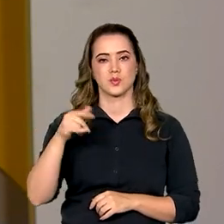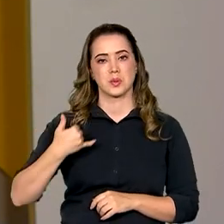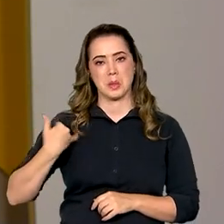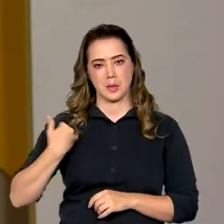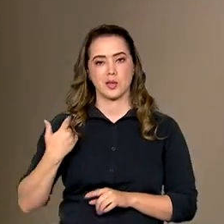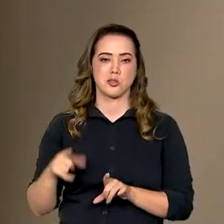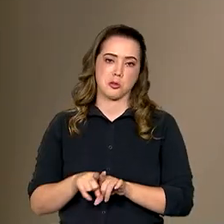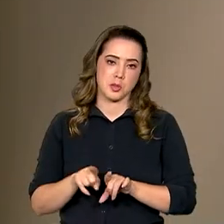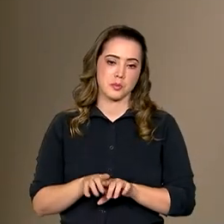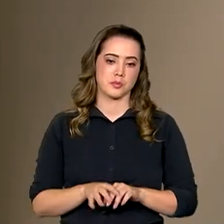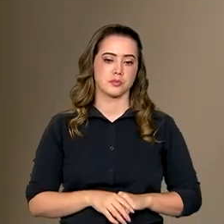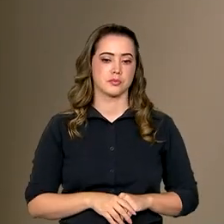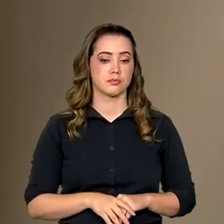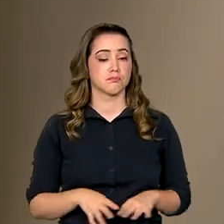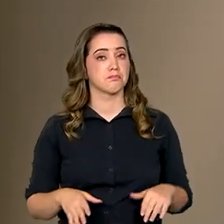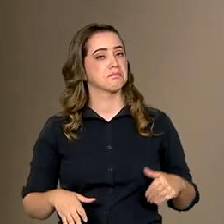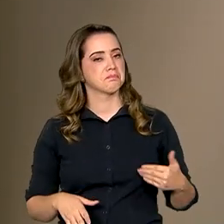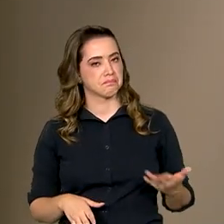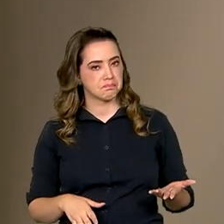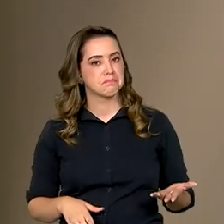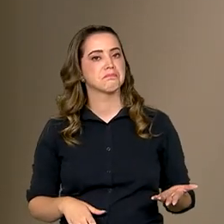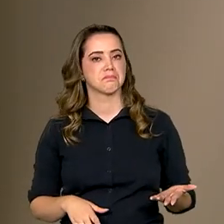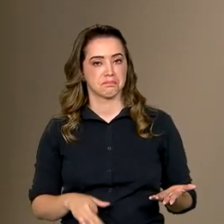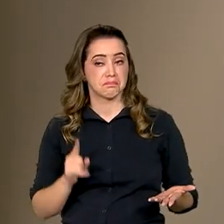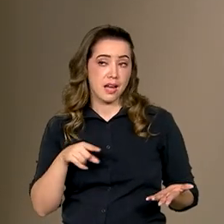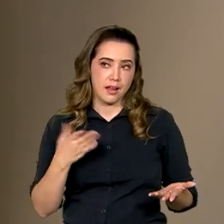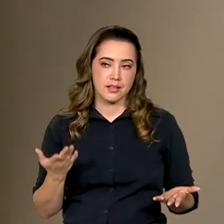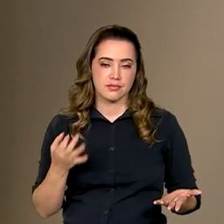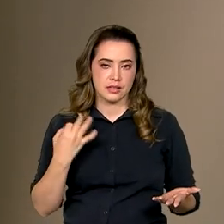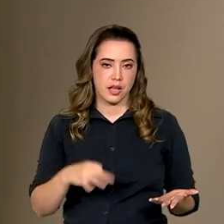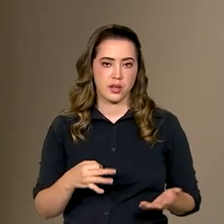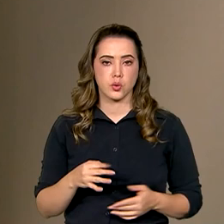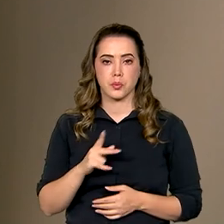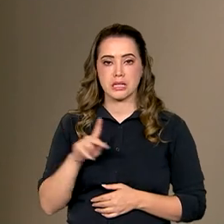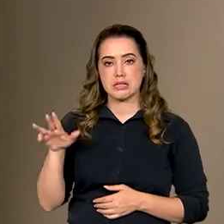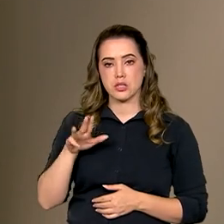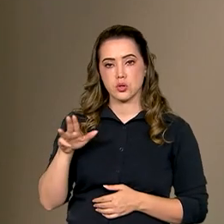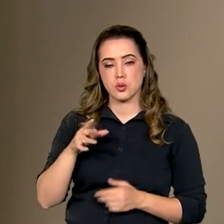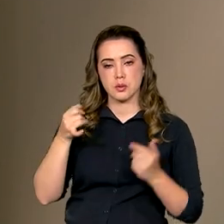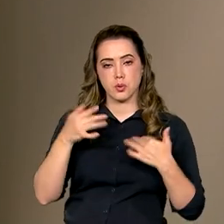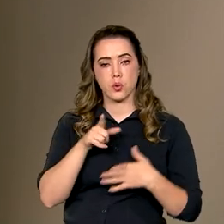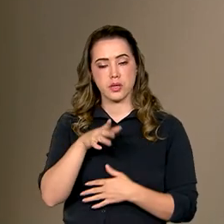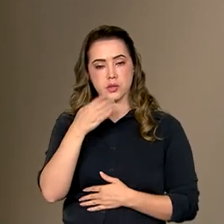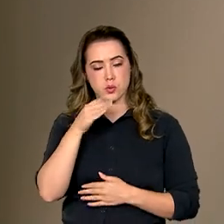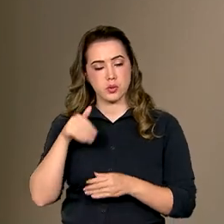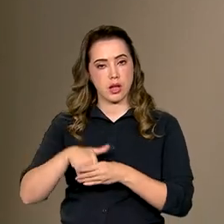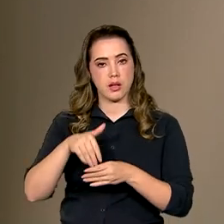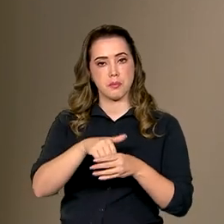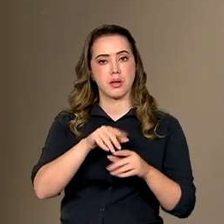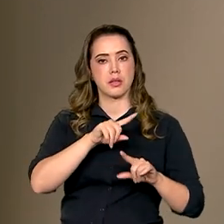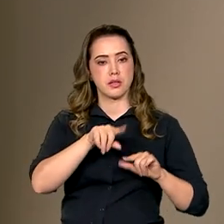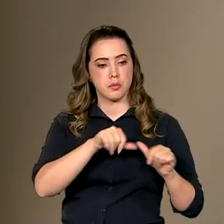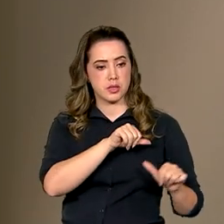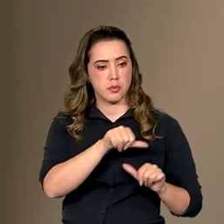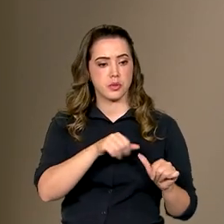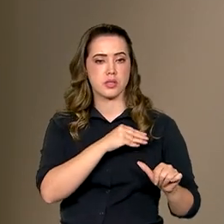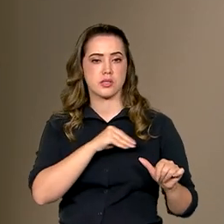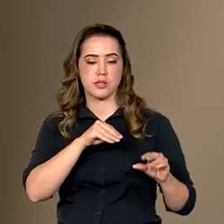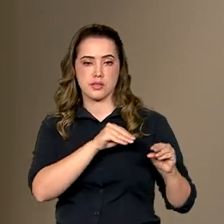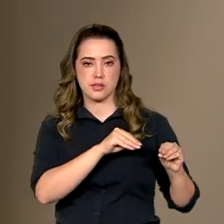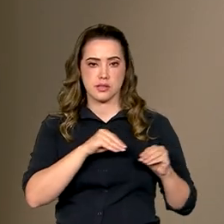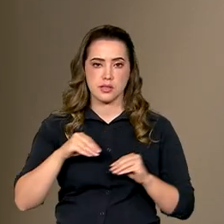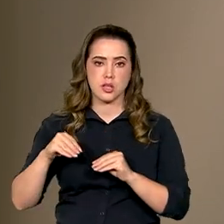é? Bom, isso não tem dúvida. O presidente Lula falou disso na campanha, na transição e fala direto